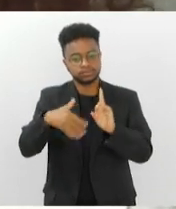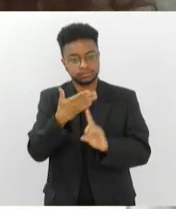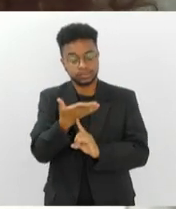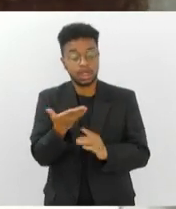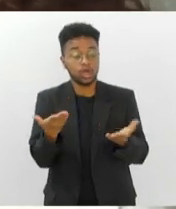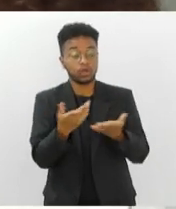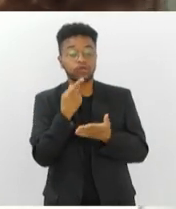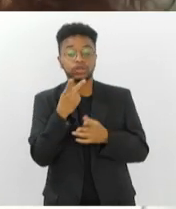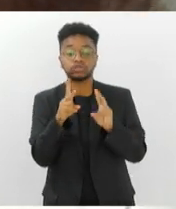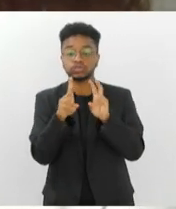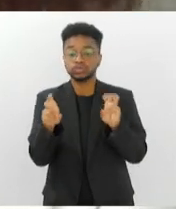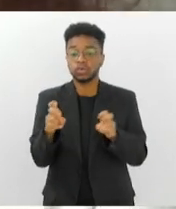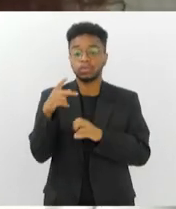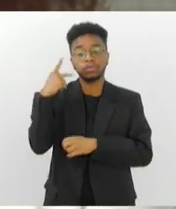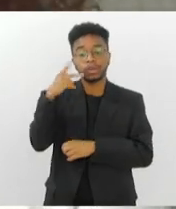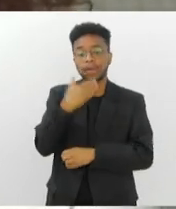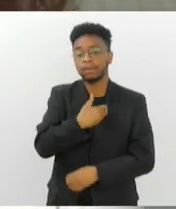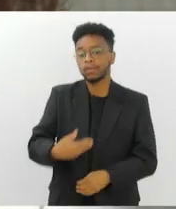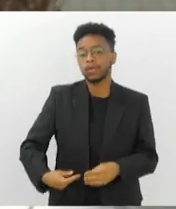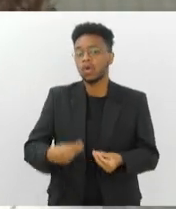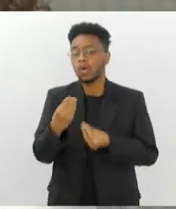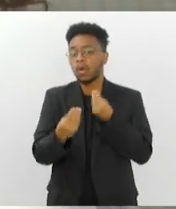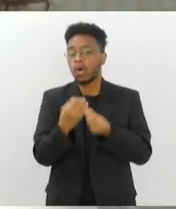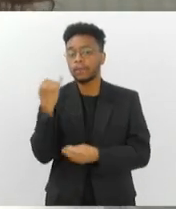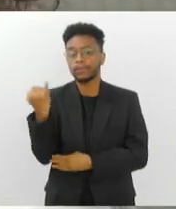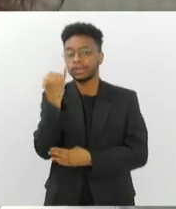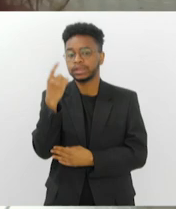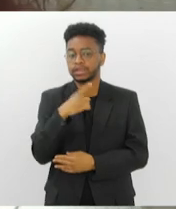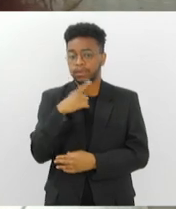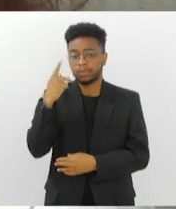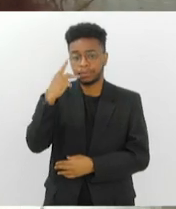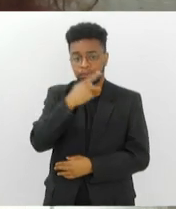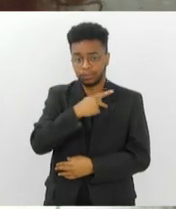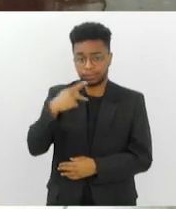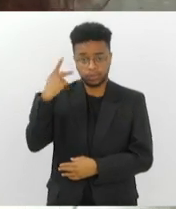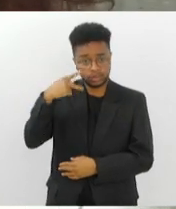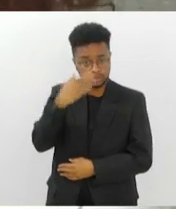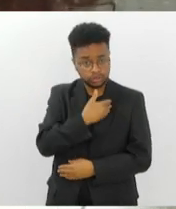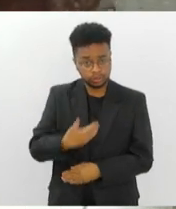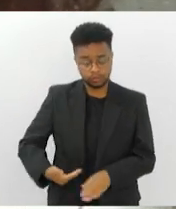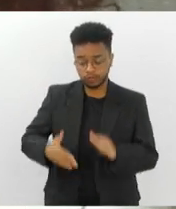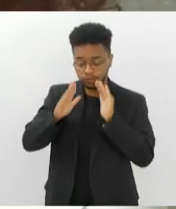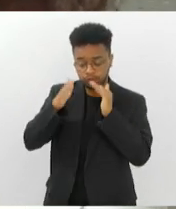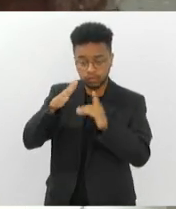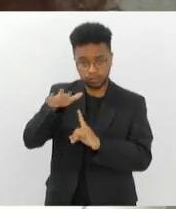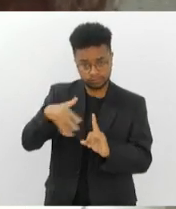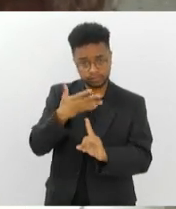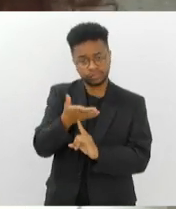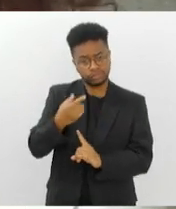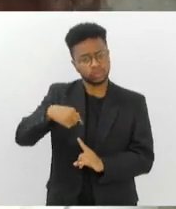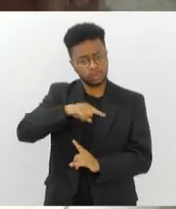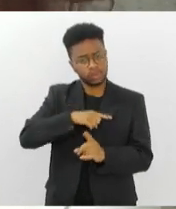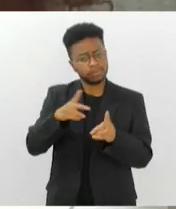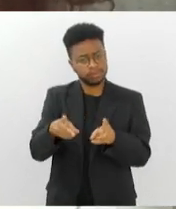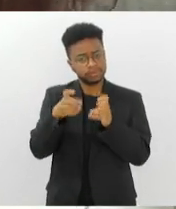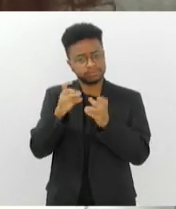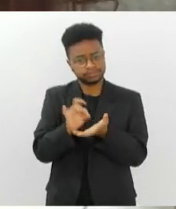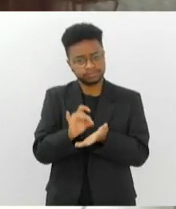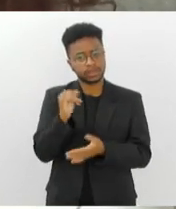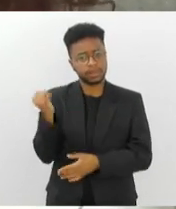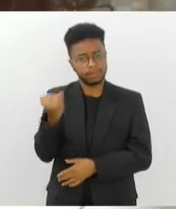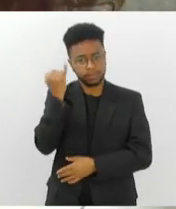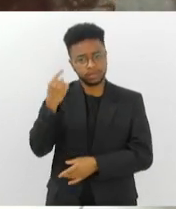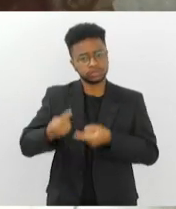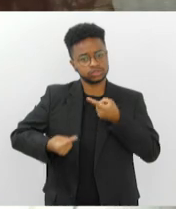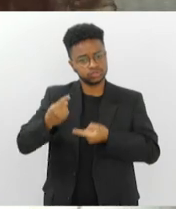públicas, das políticas públicas, qual a importância de ter políticas públicas voltadas para esse tema ambiental que a gente vê cada vez mais que é muito importante de